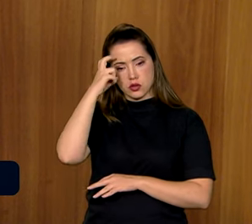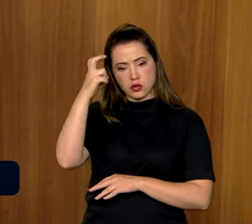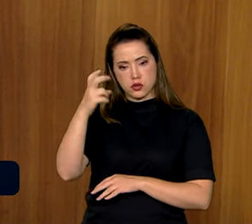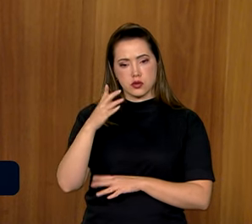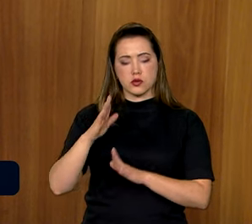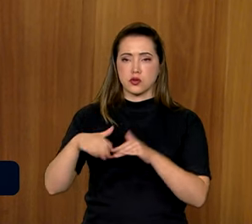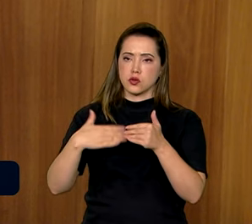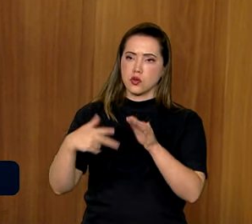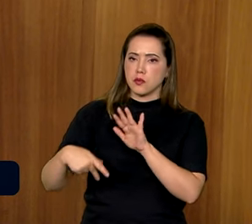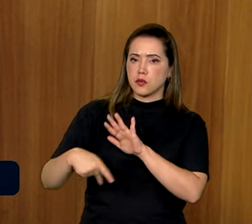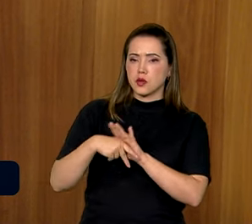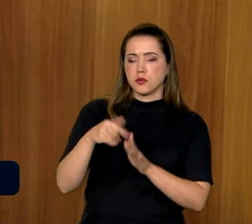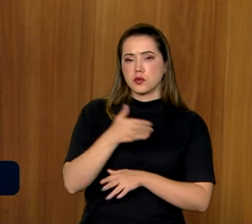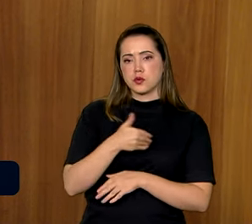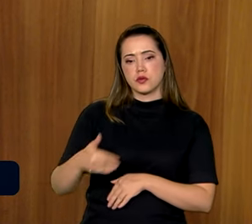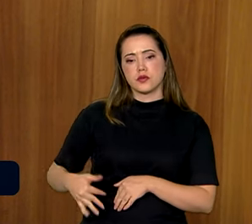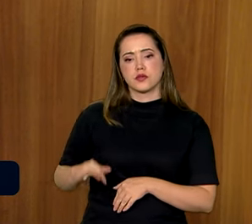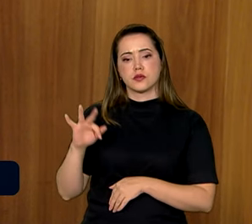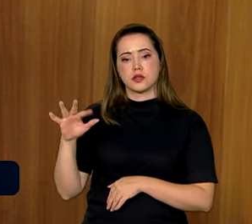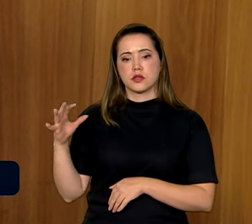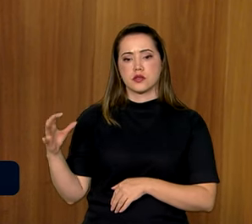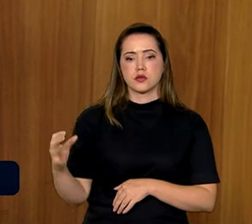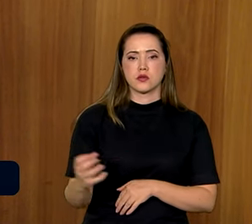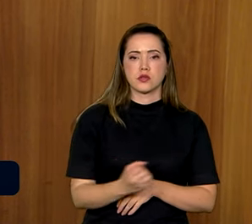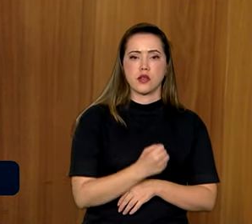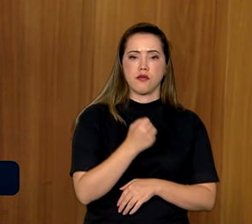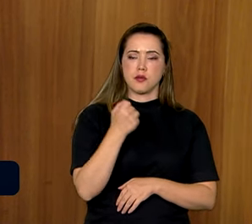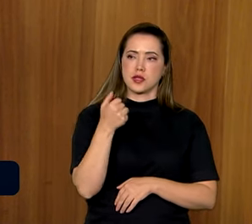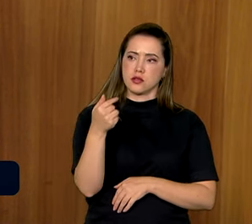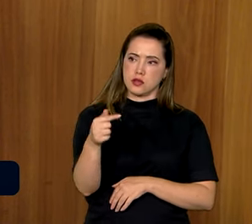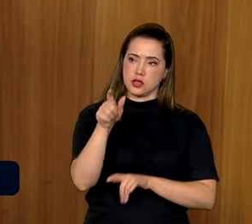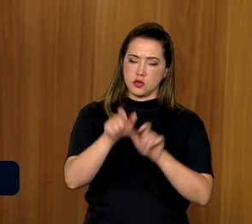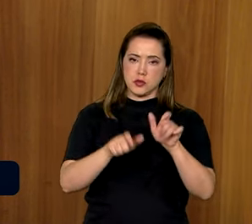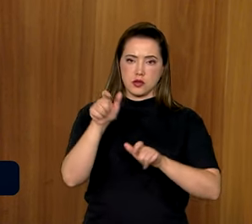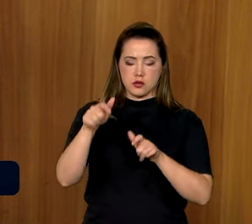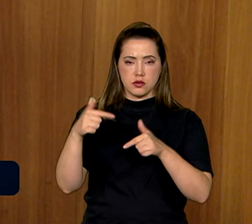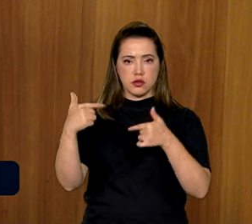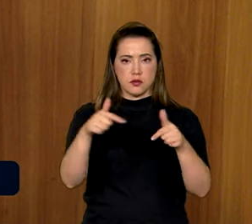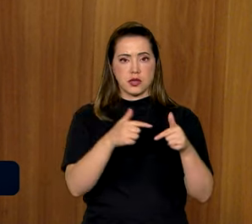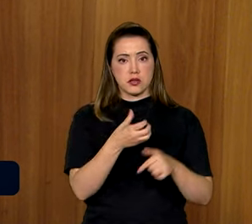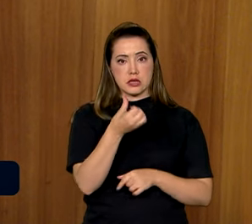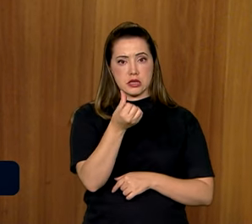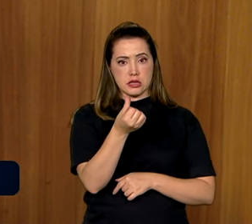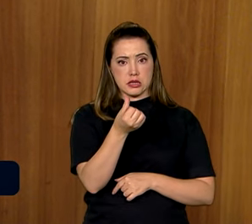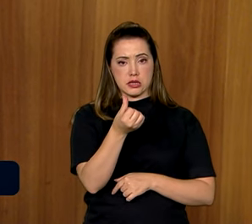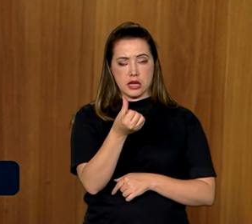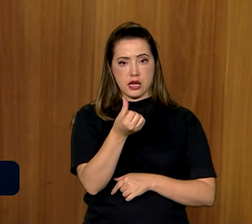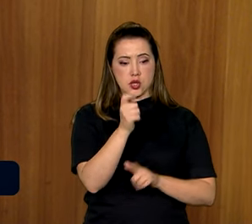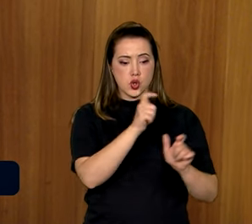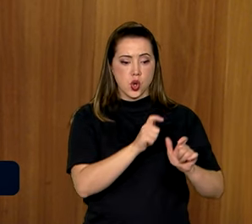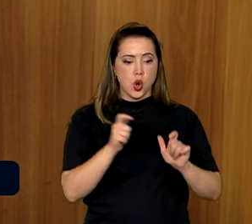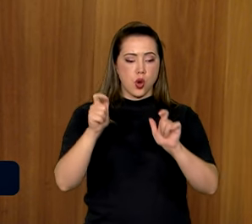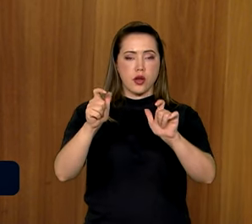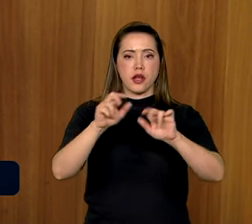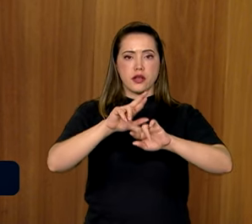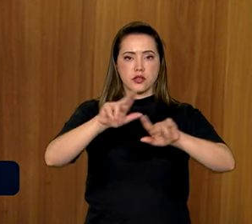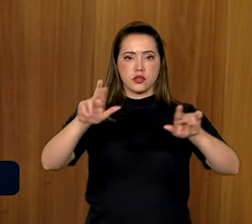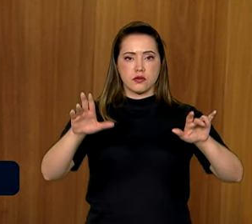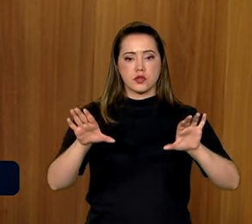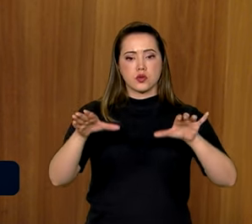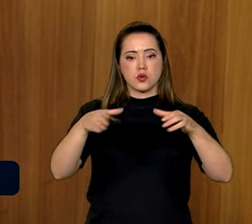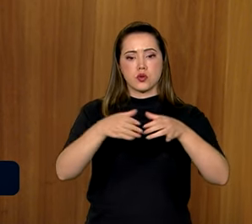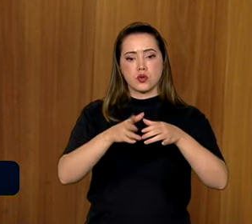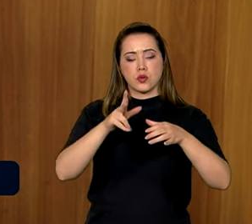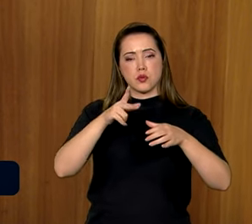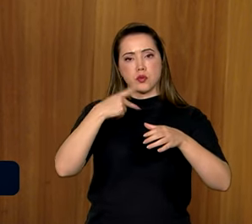desenvolvida pelo governo federal, com o resgate de sete trabalhadores em mais de seis fazendas distintas, inclusive com algumas personalidades políticas